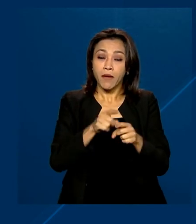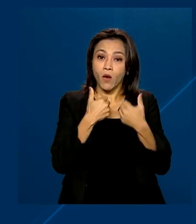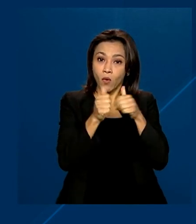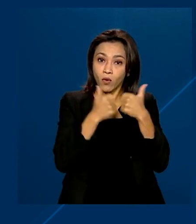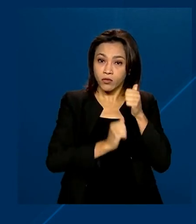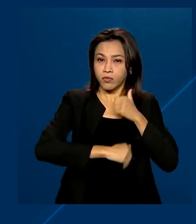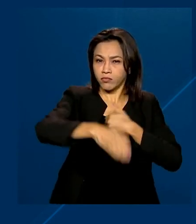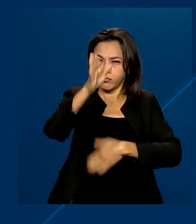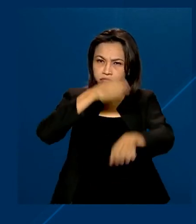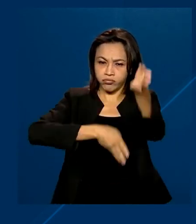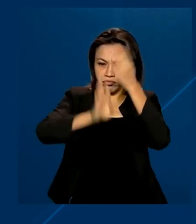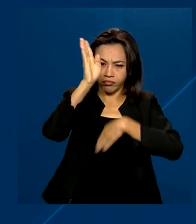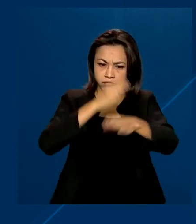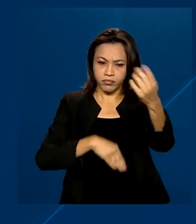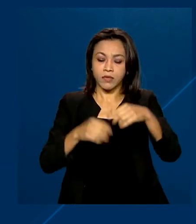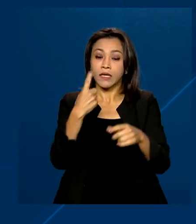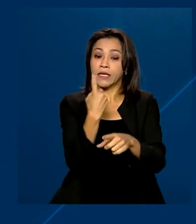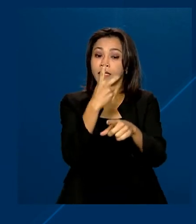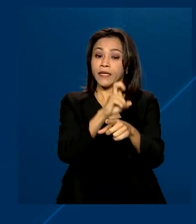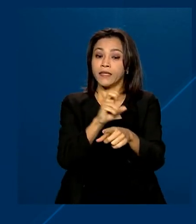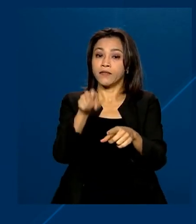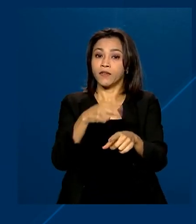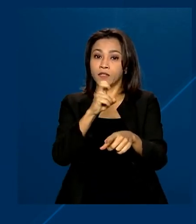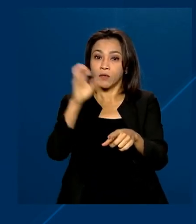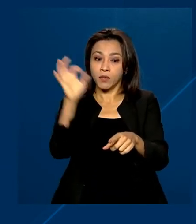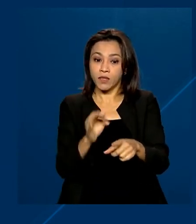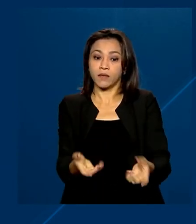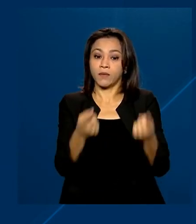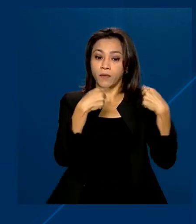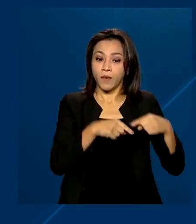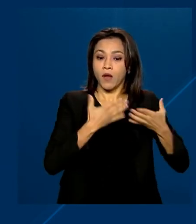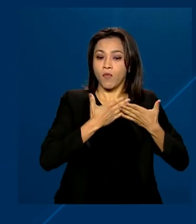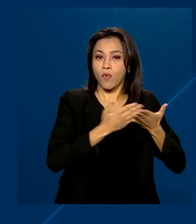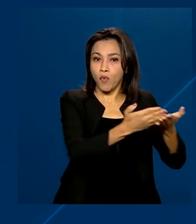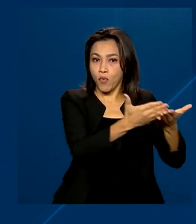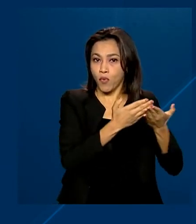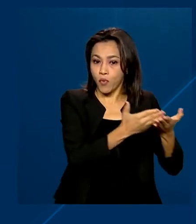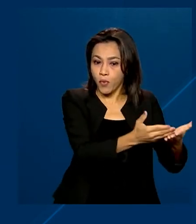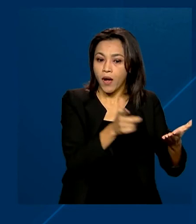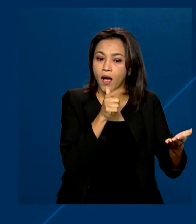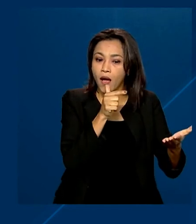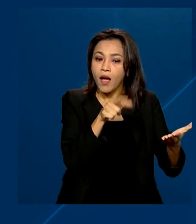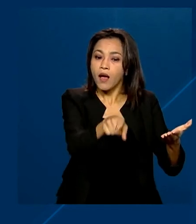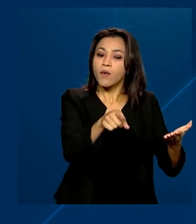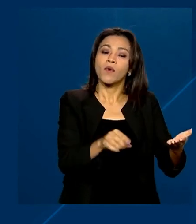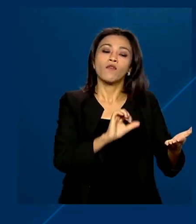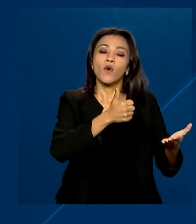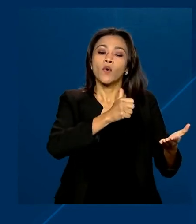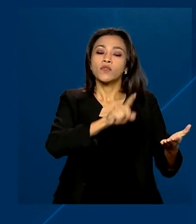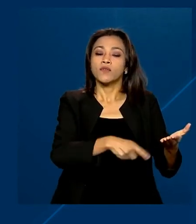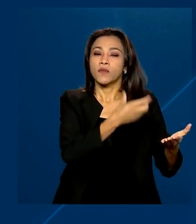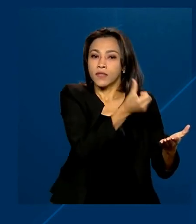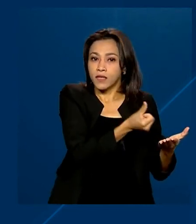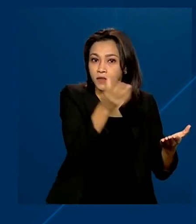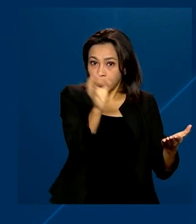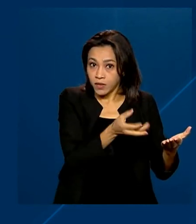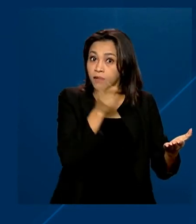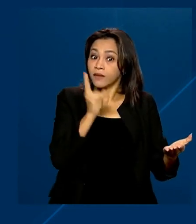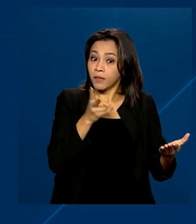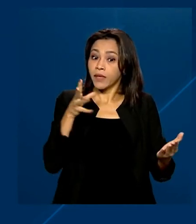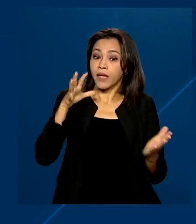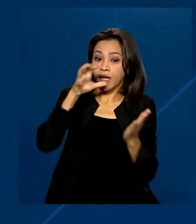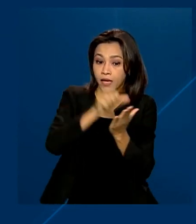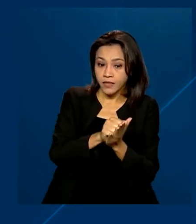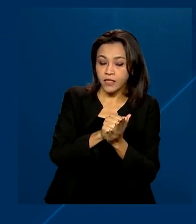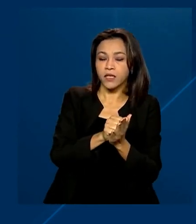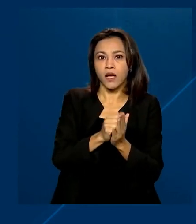15,5%. Já no transporte por água, a alta foi de 11,6%. Também foi registrado